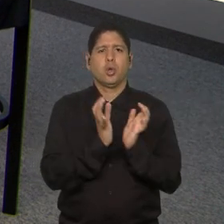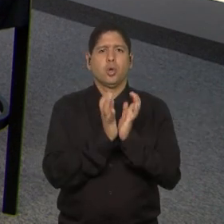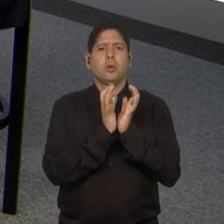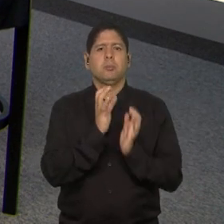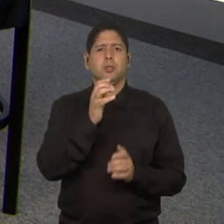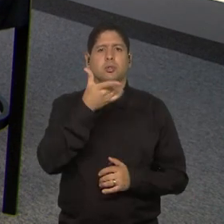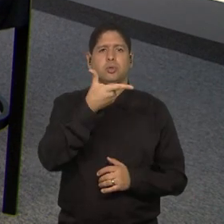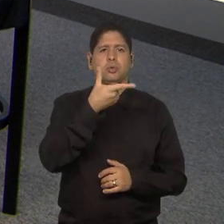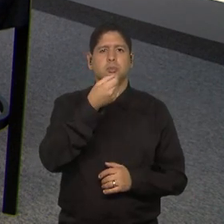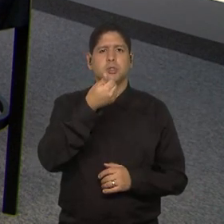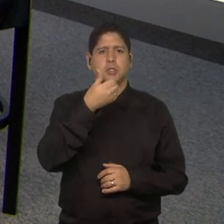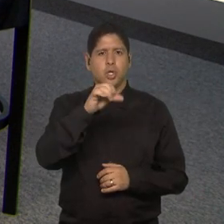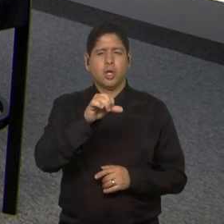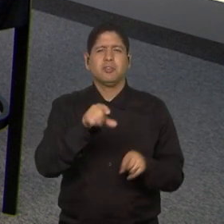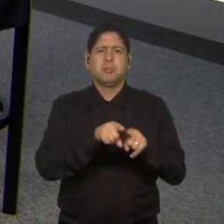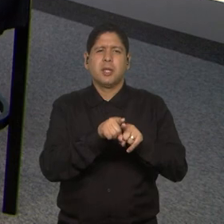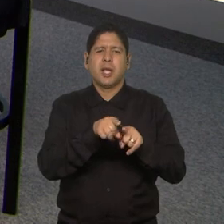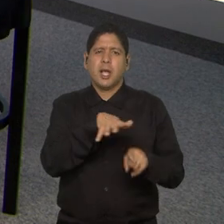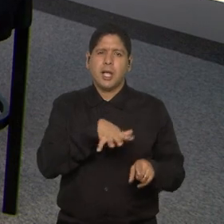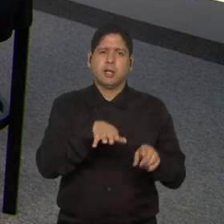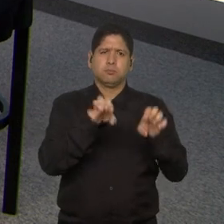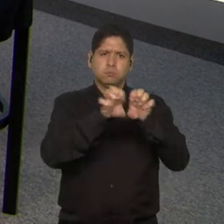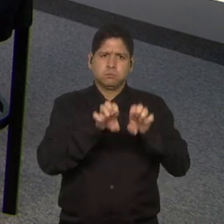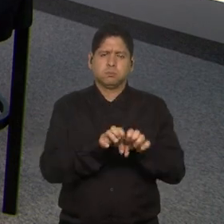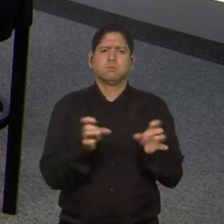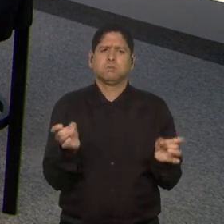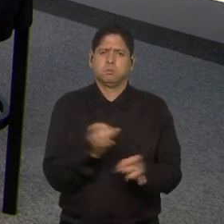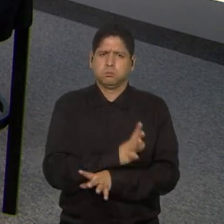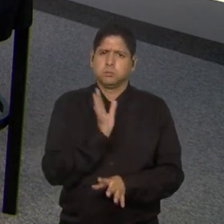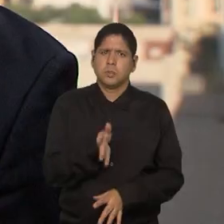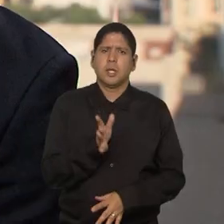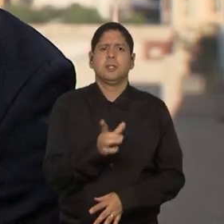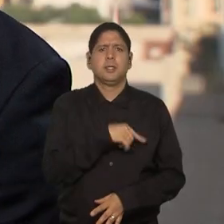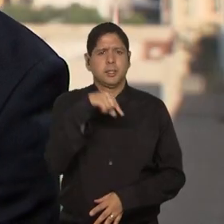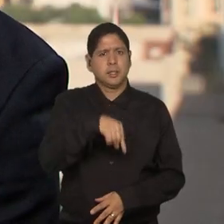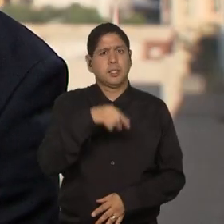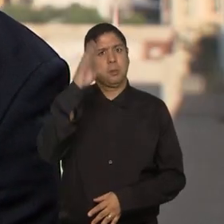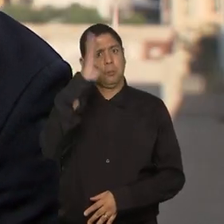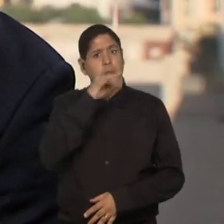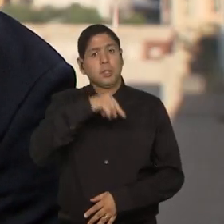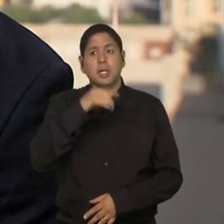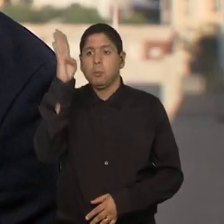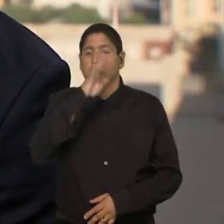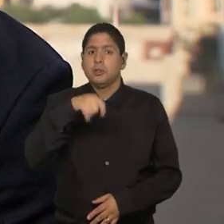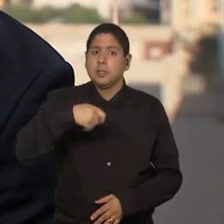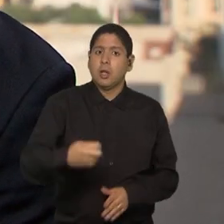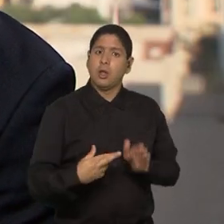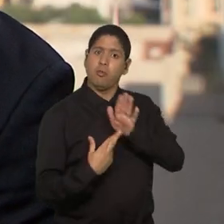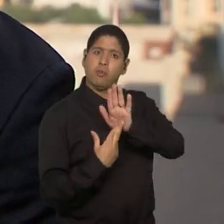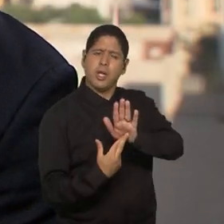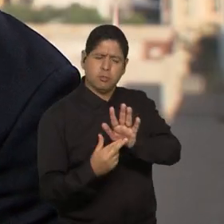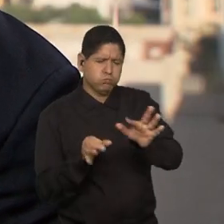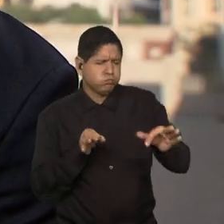toda a parte de infraestrutura já existe no Brasil. O Brasil é referência de maquinário desportivo